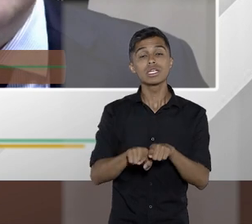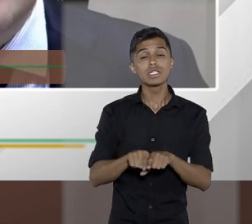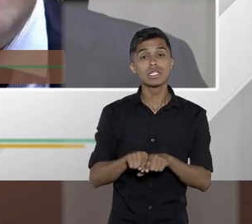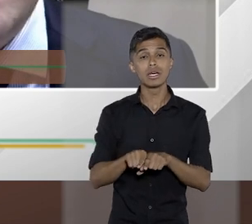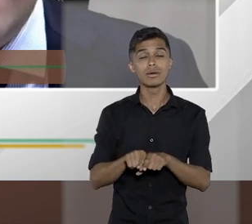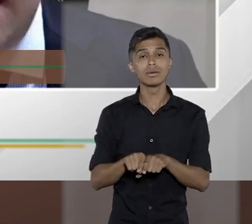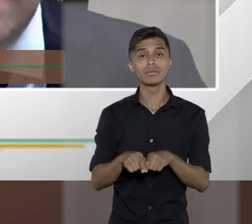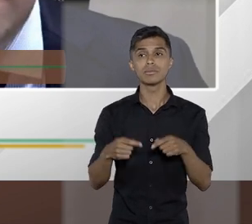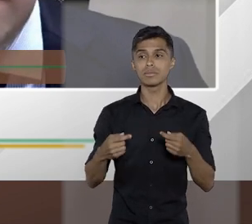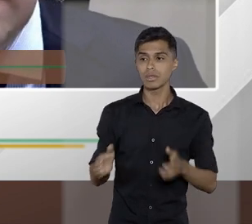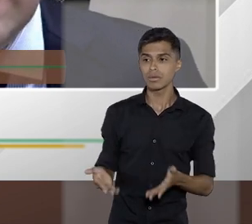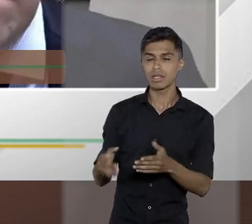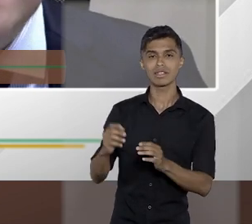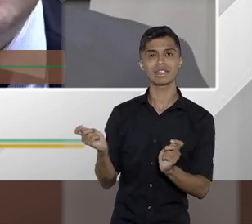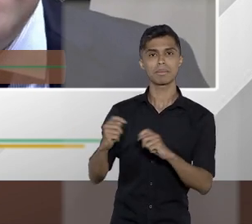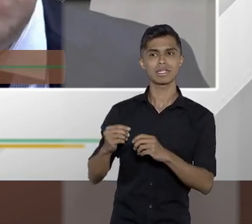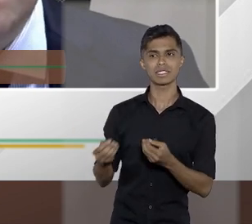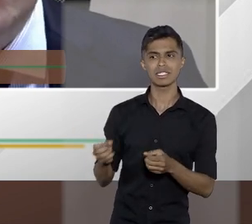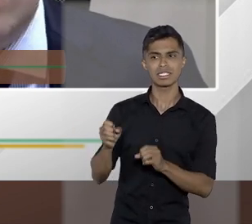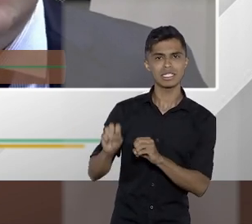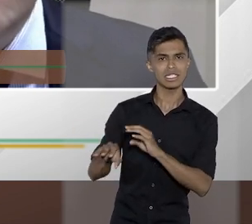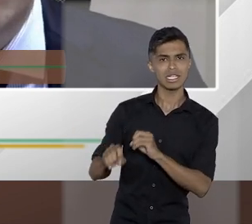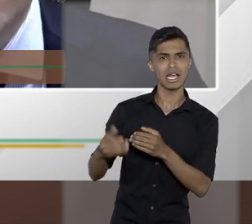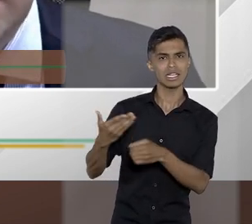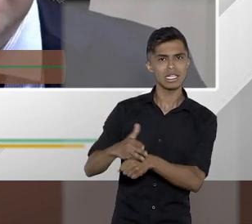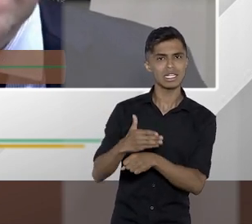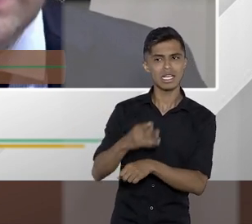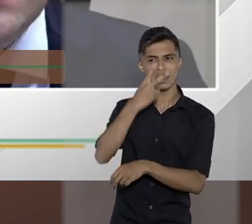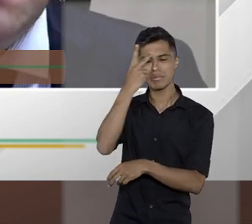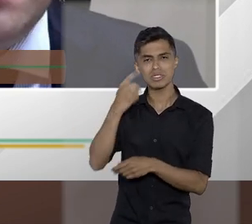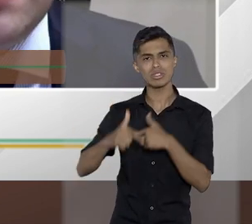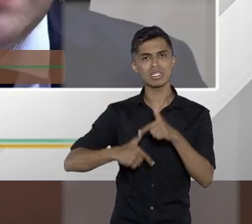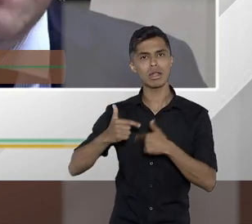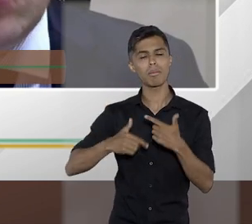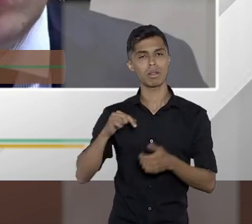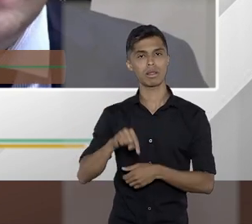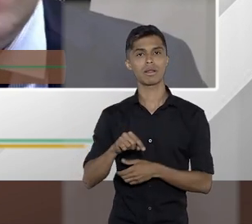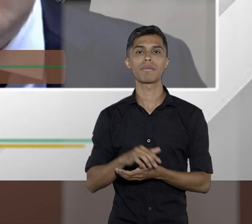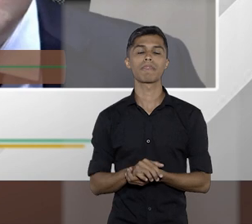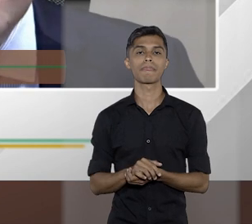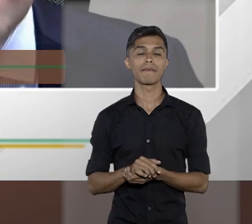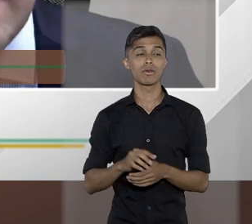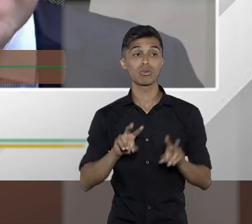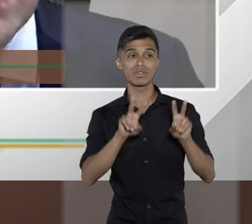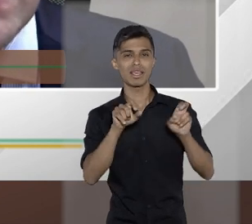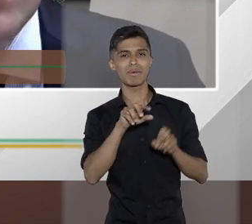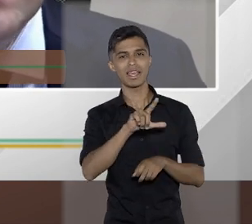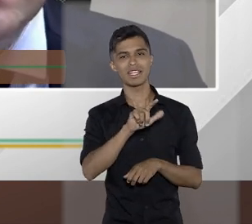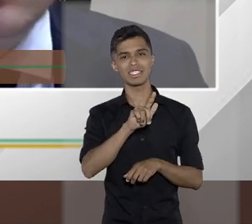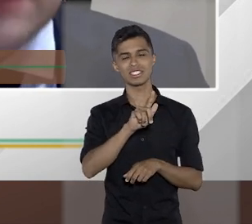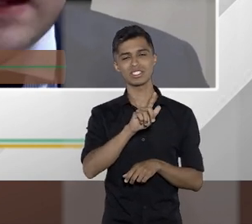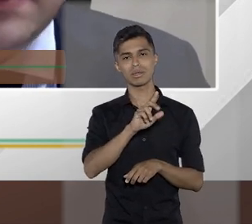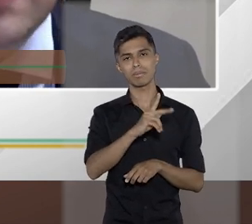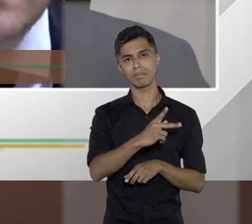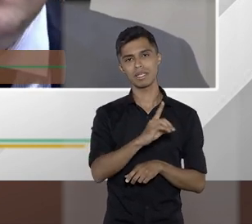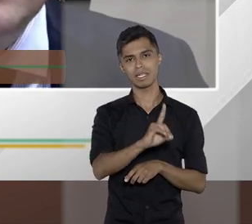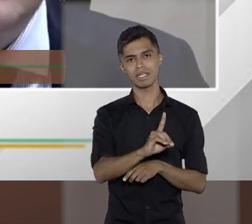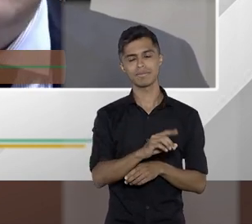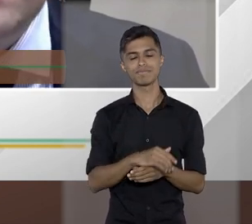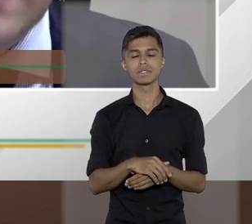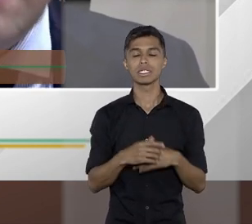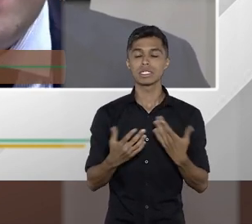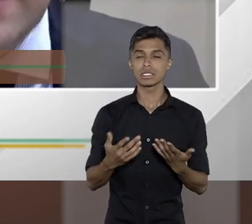pessoal que vai trabalhar. Capacitar o pessoal da importância da LGPD, o que realmente tem sigilo, o que não tem,